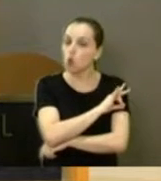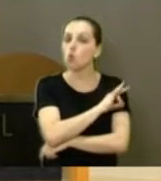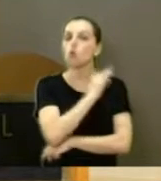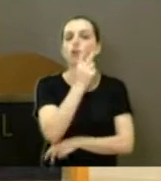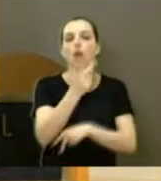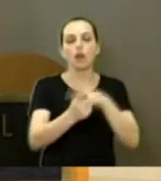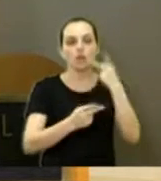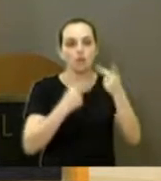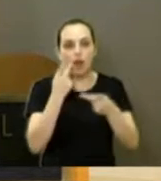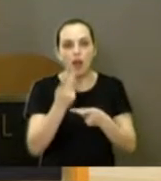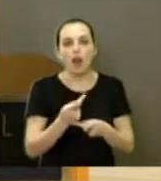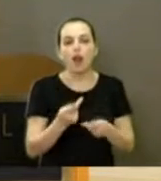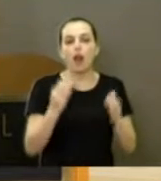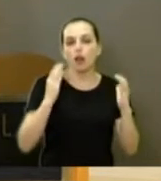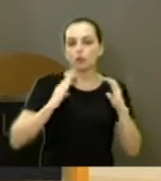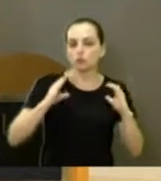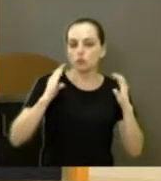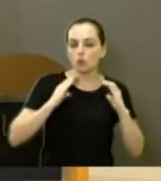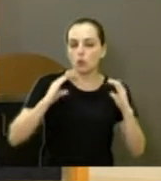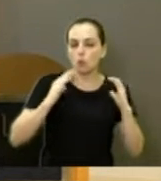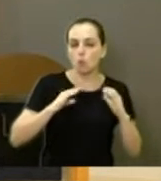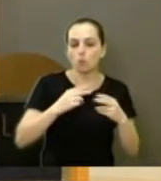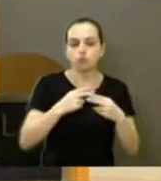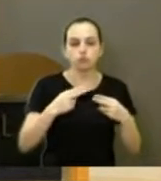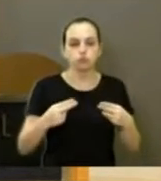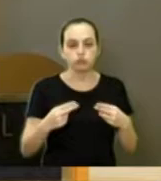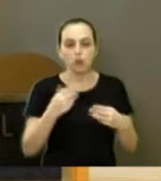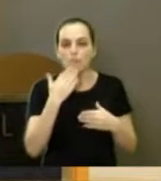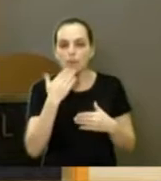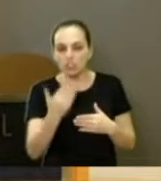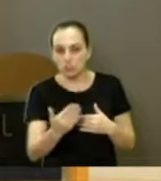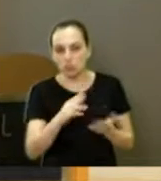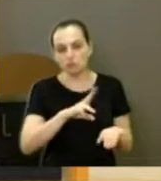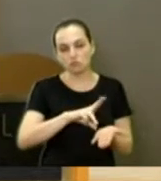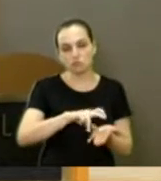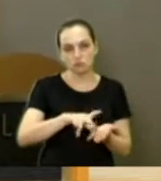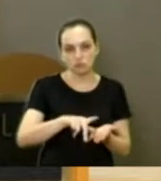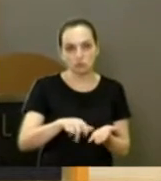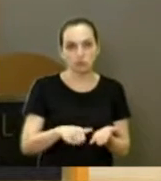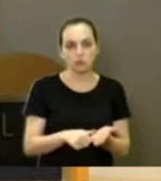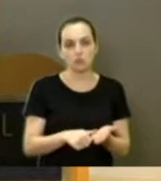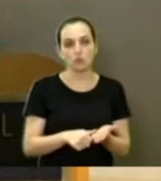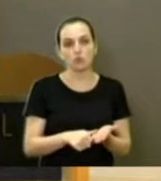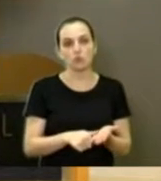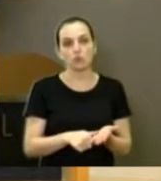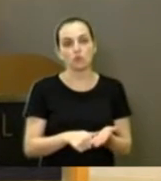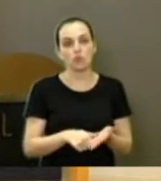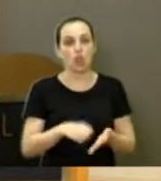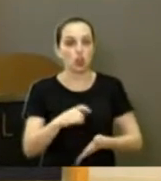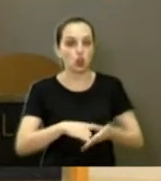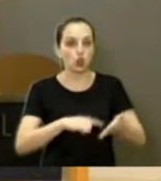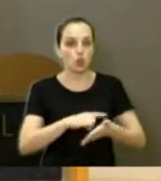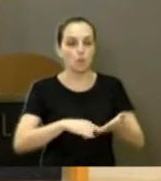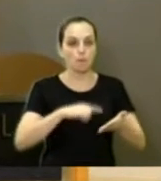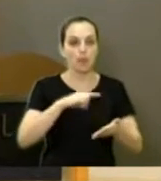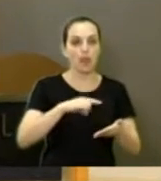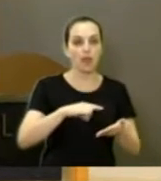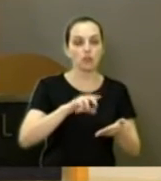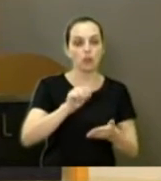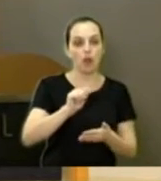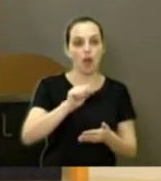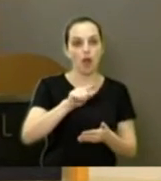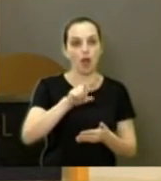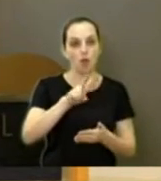falar na postura, recorrer, pegar o vará, ir no corpo de bombeiro,